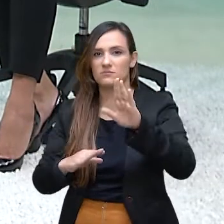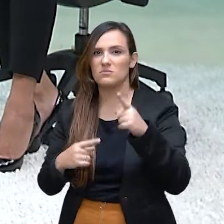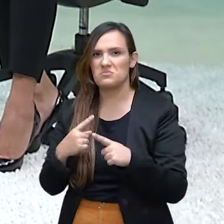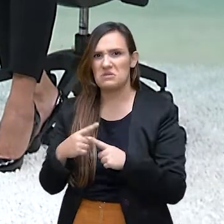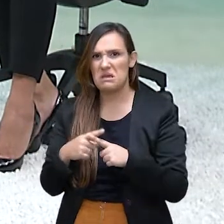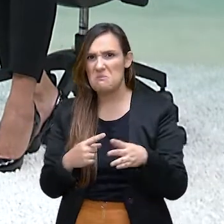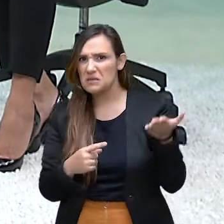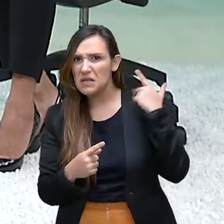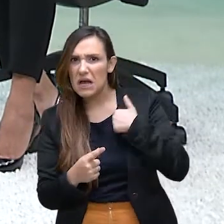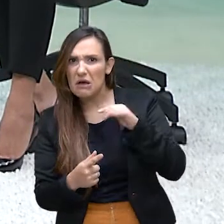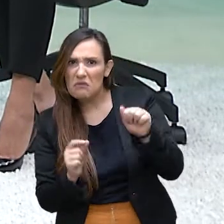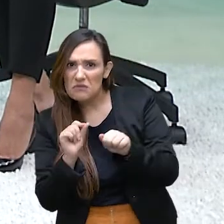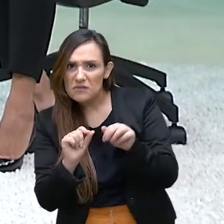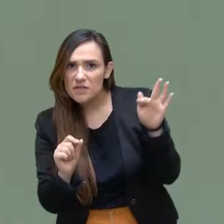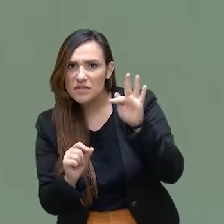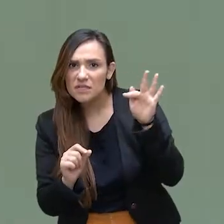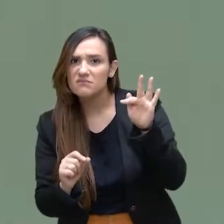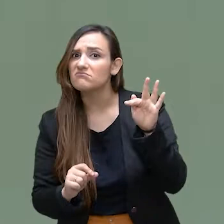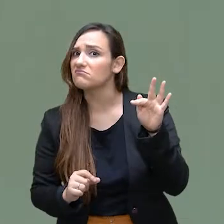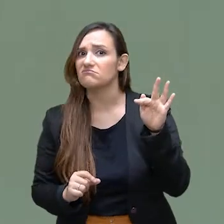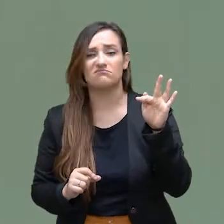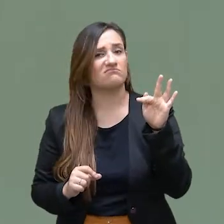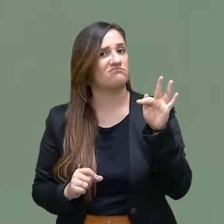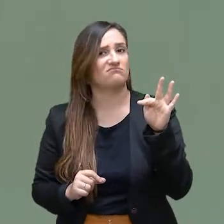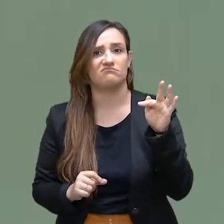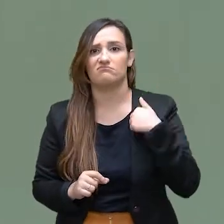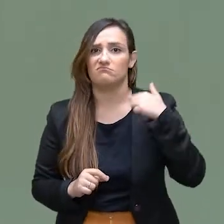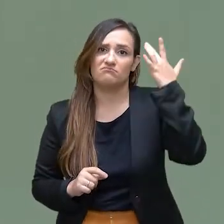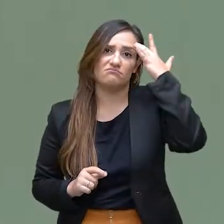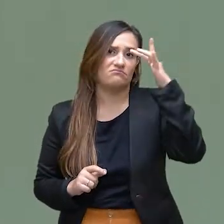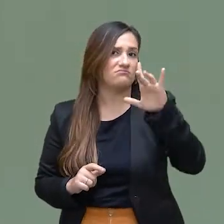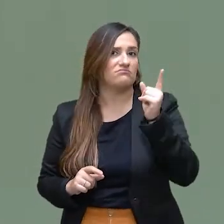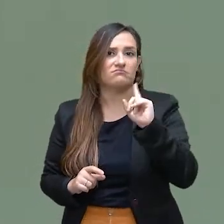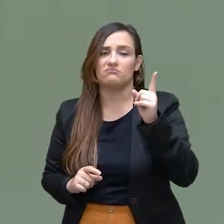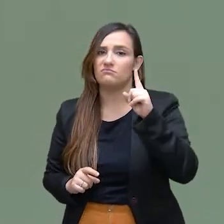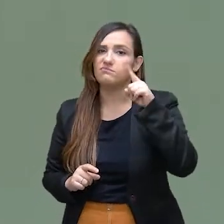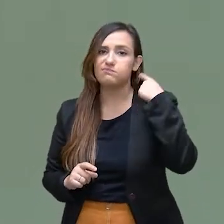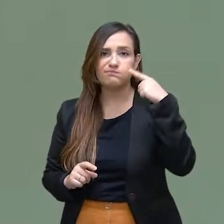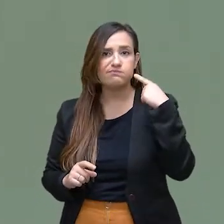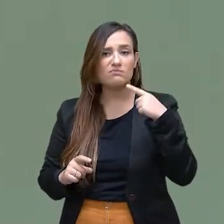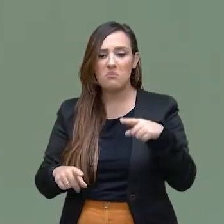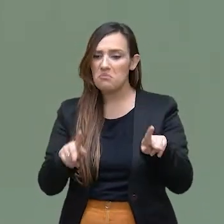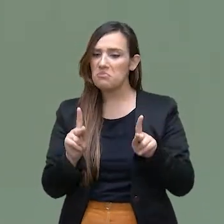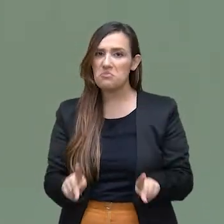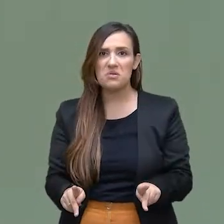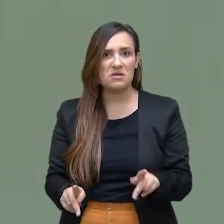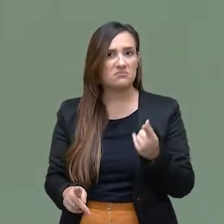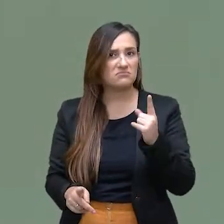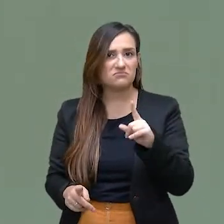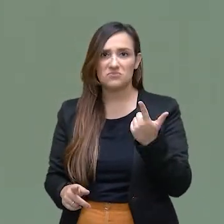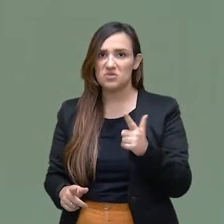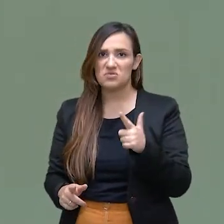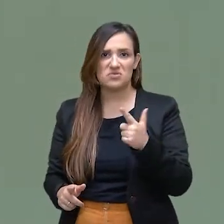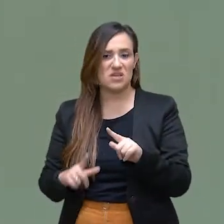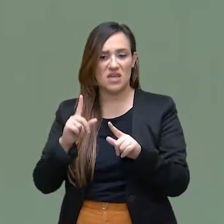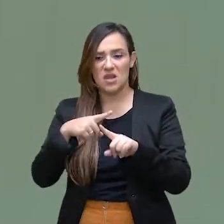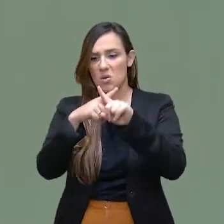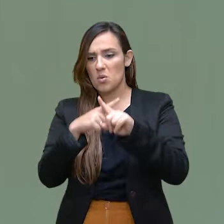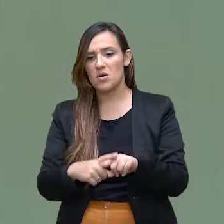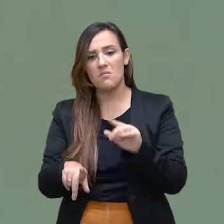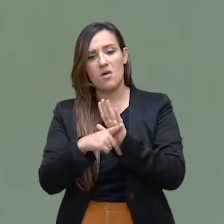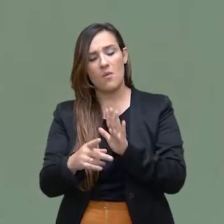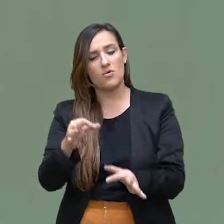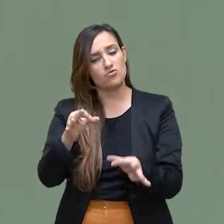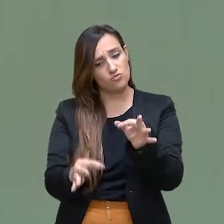atrás, na minha época de faculdade, nós não ouvíamos falar muito da advocacia pública. Eram concursos para